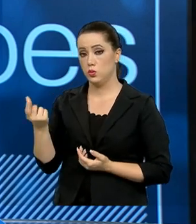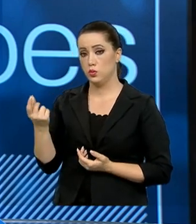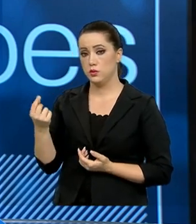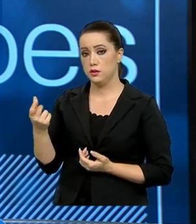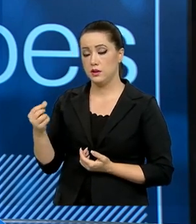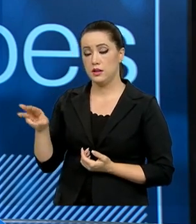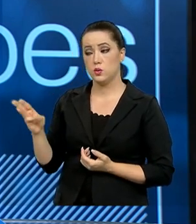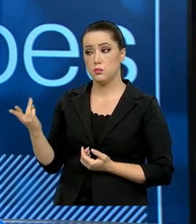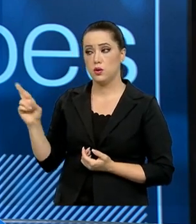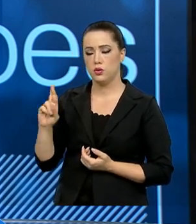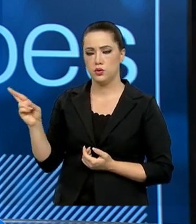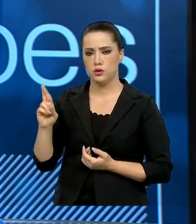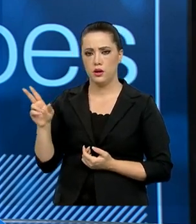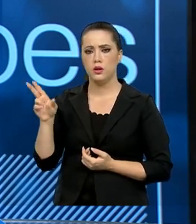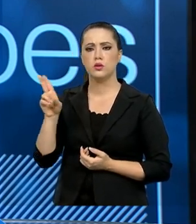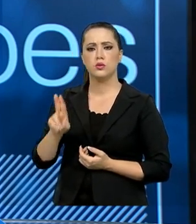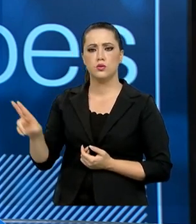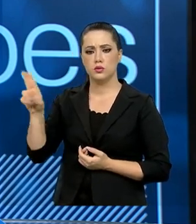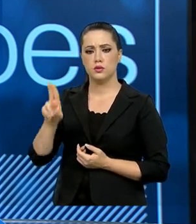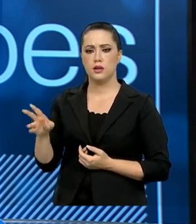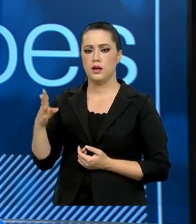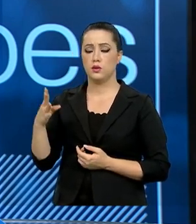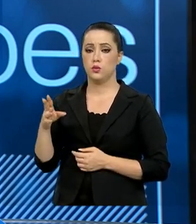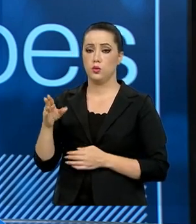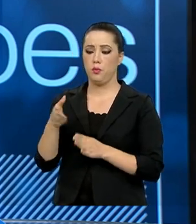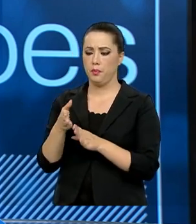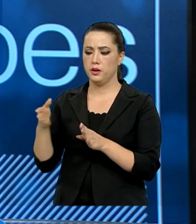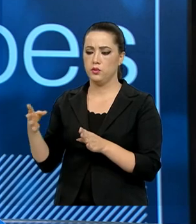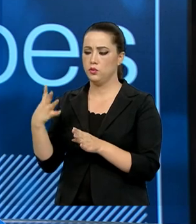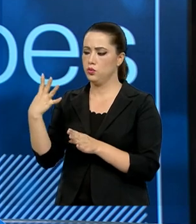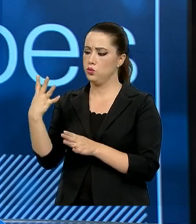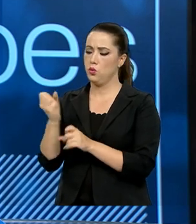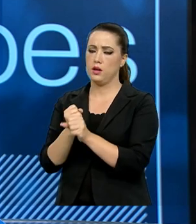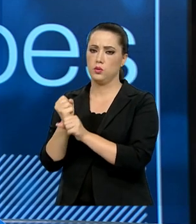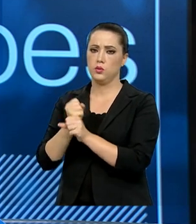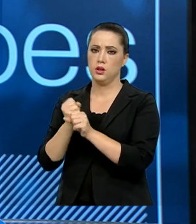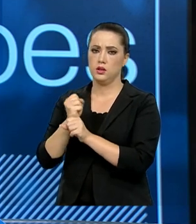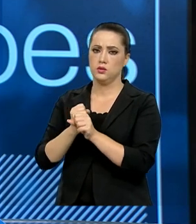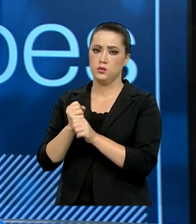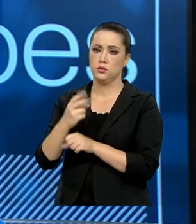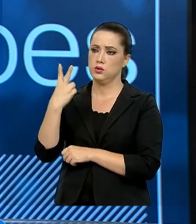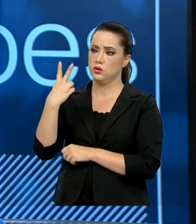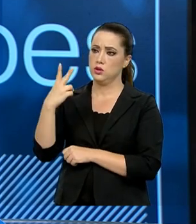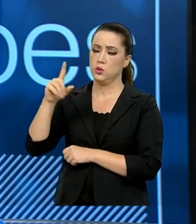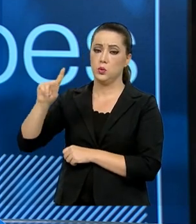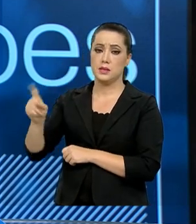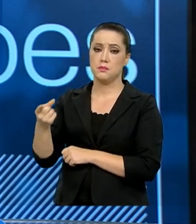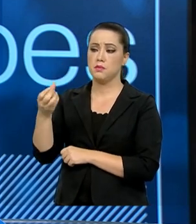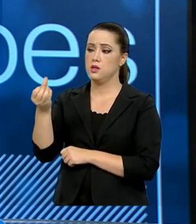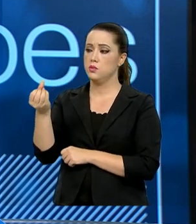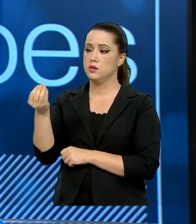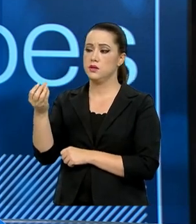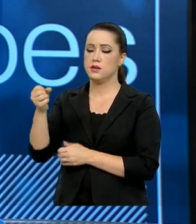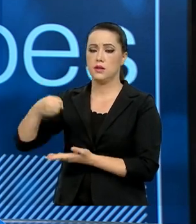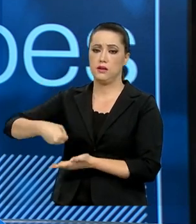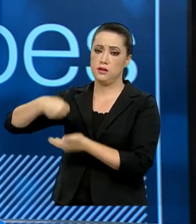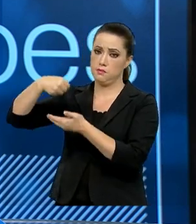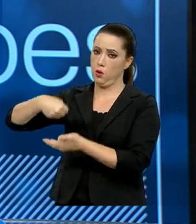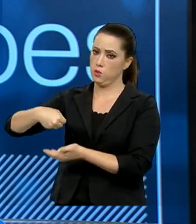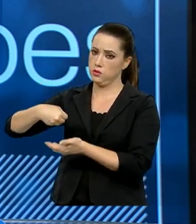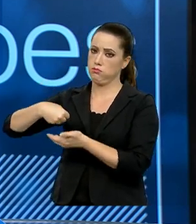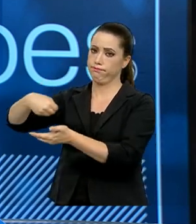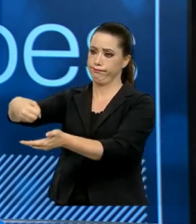alocados para um período de 4 anos e 2.600 bolsas aproximadamente. Tivemos um terceiro edital